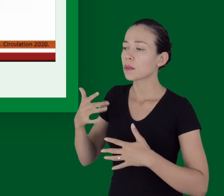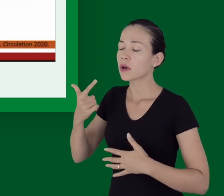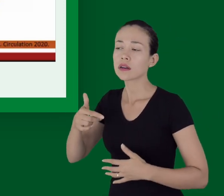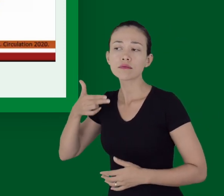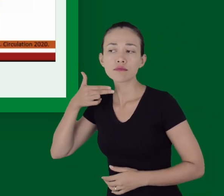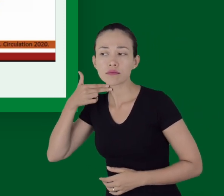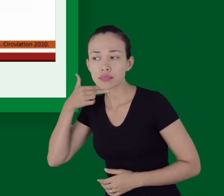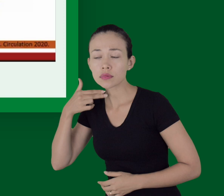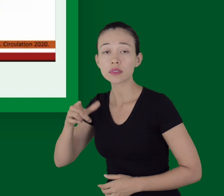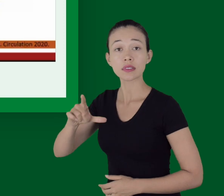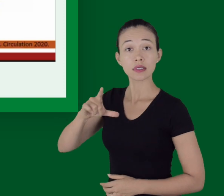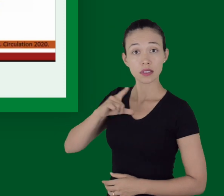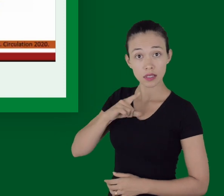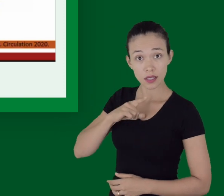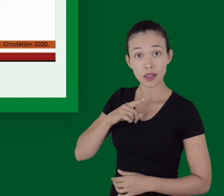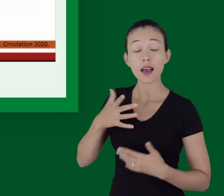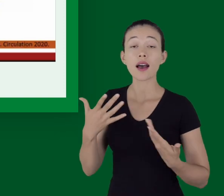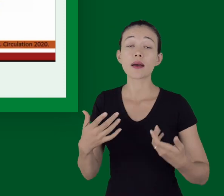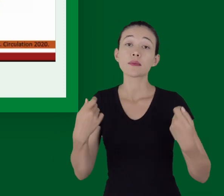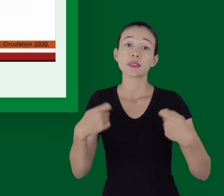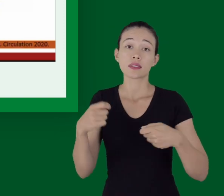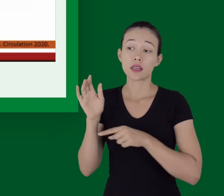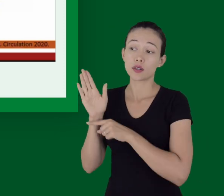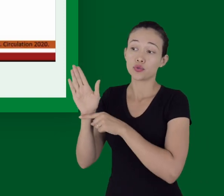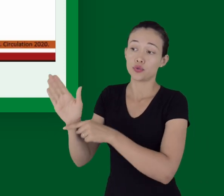ao protocolo de reanimação.